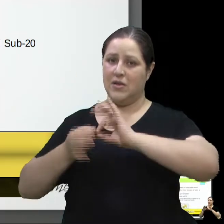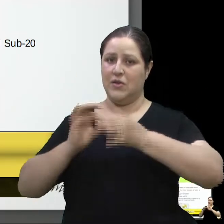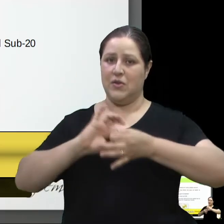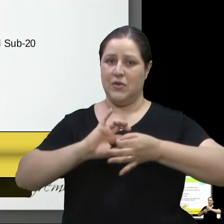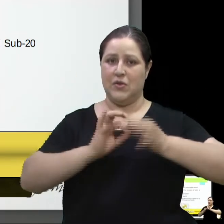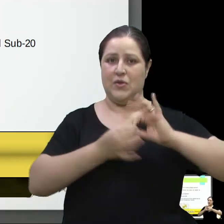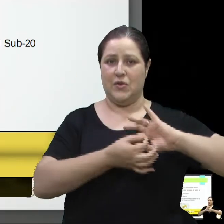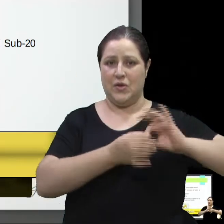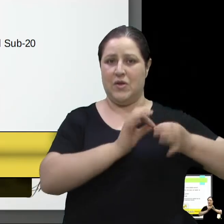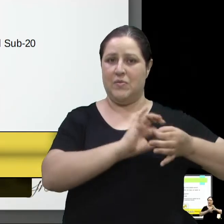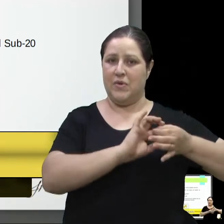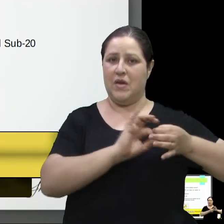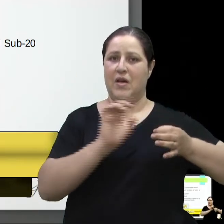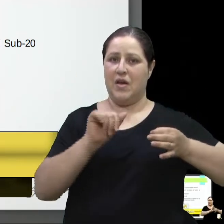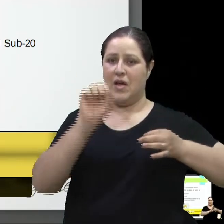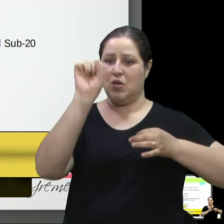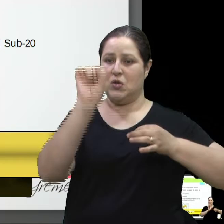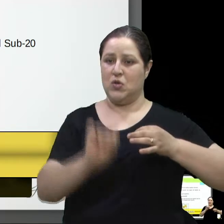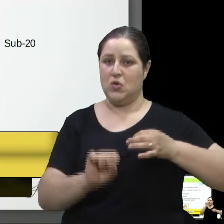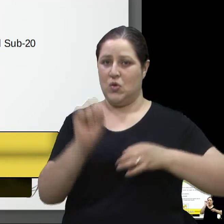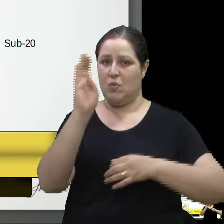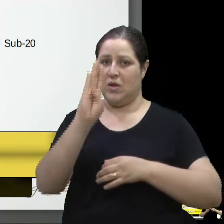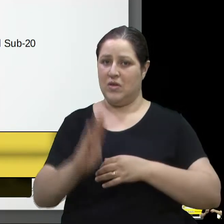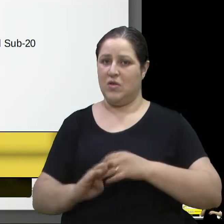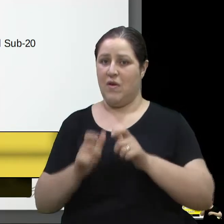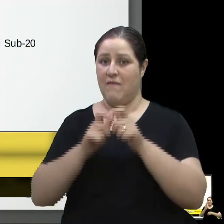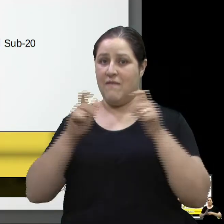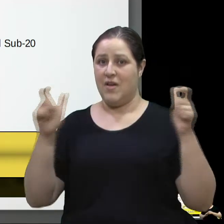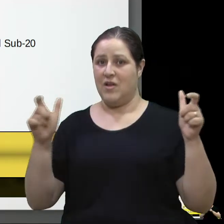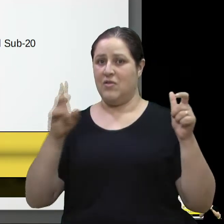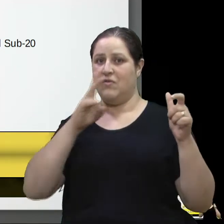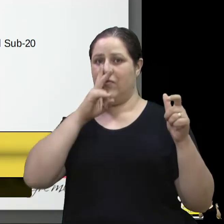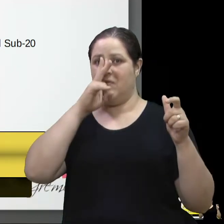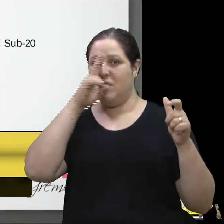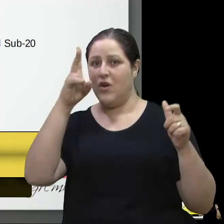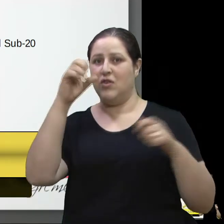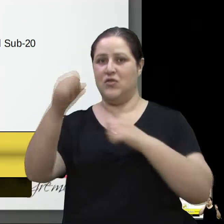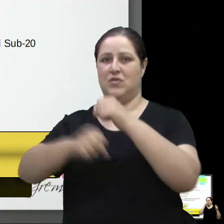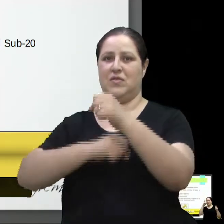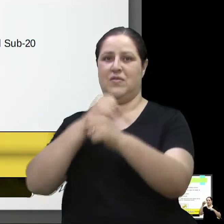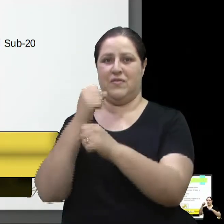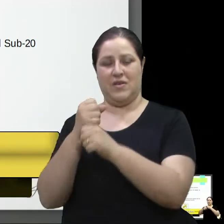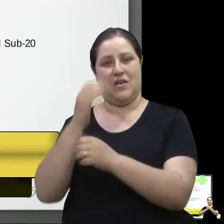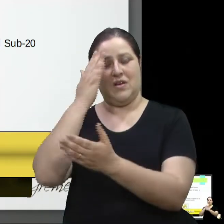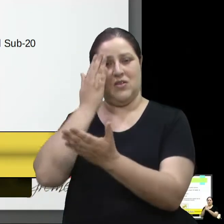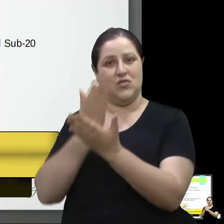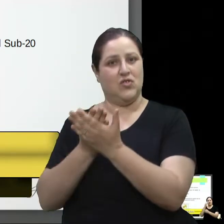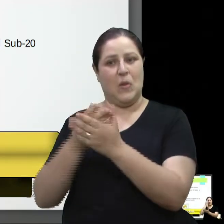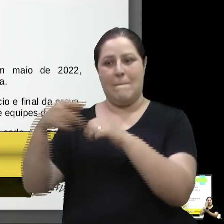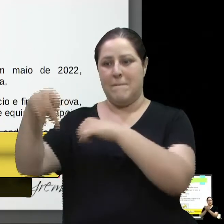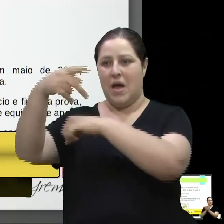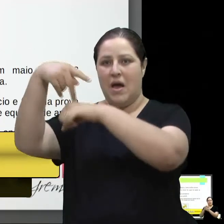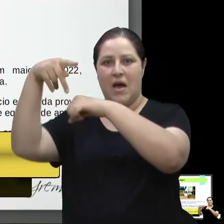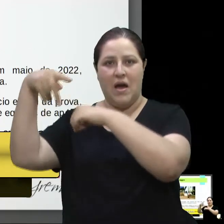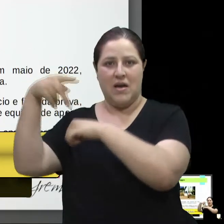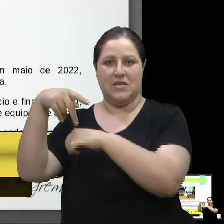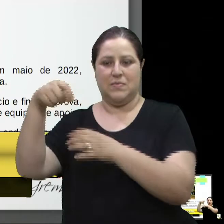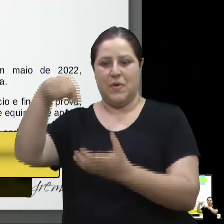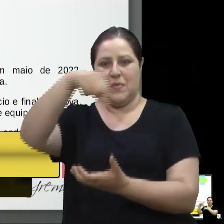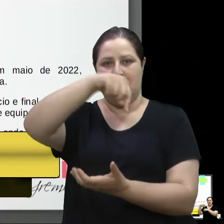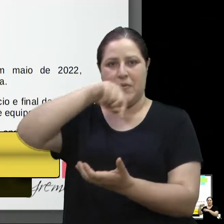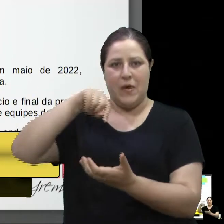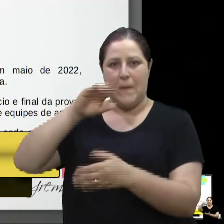grande evento do Sul do Brasil do ano que vem. Não tenho qualquer dúvida disso. Mais de 100 países podem estar presentes aqui,